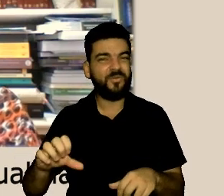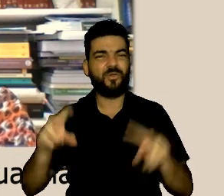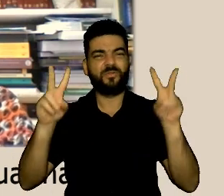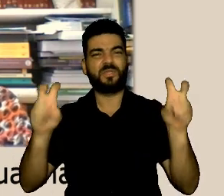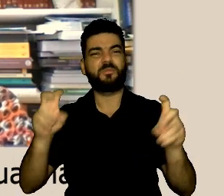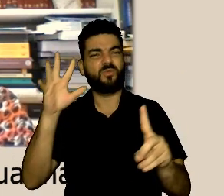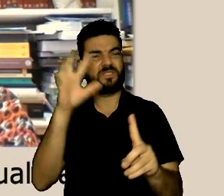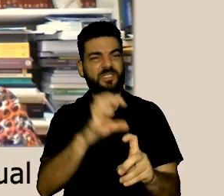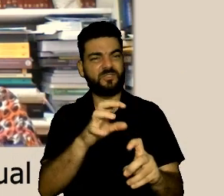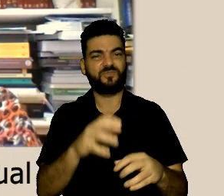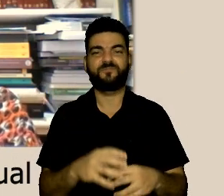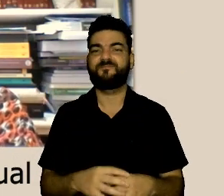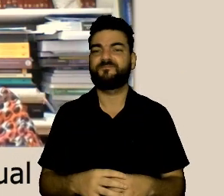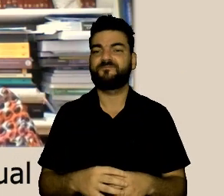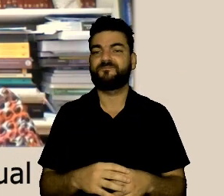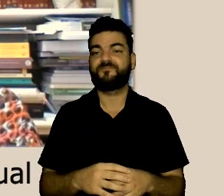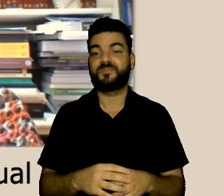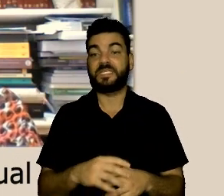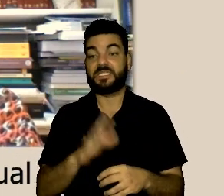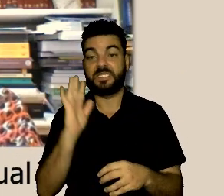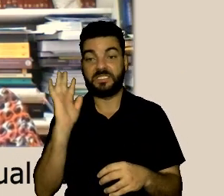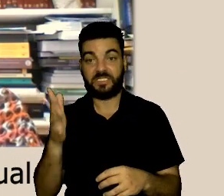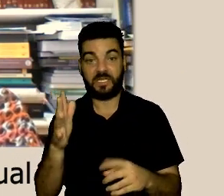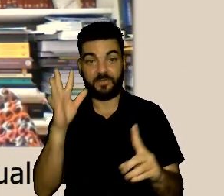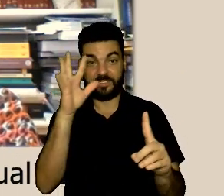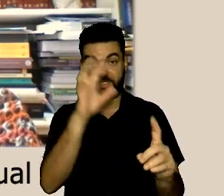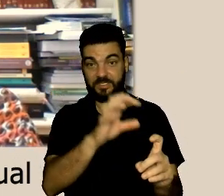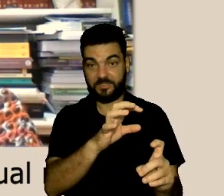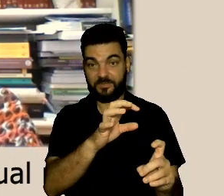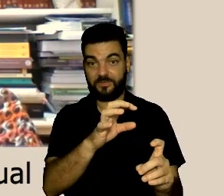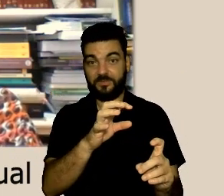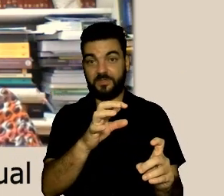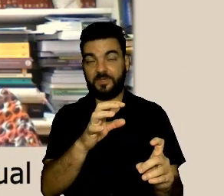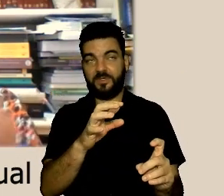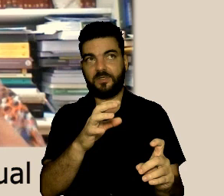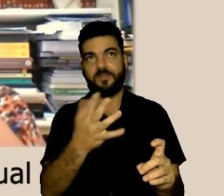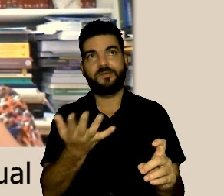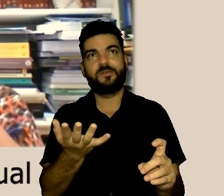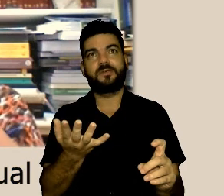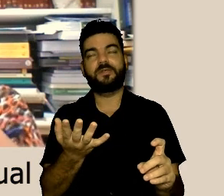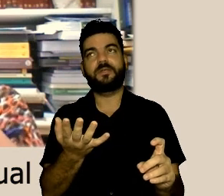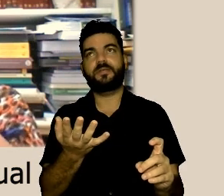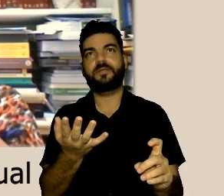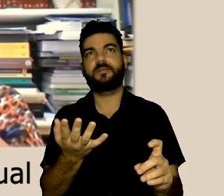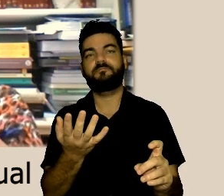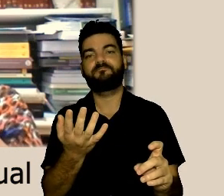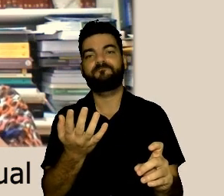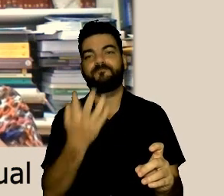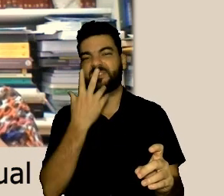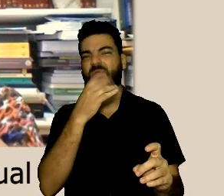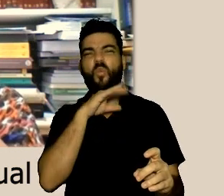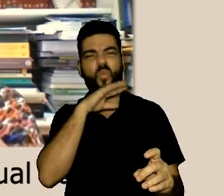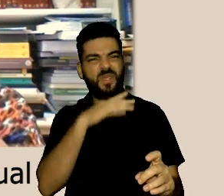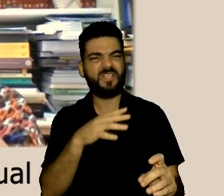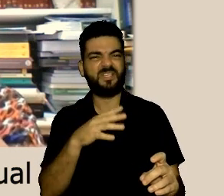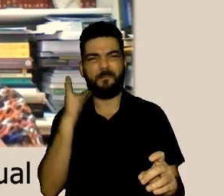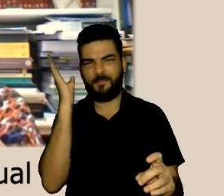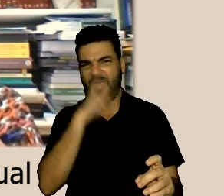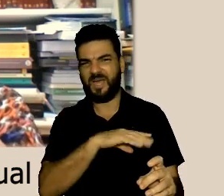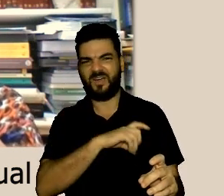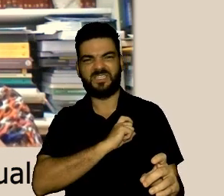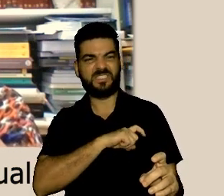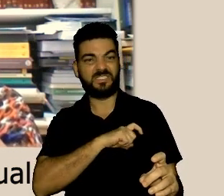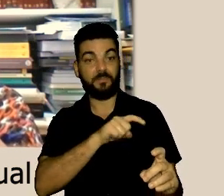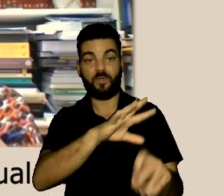revitimização principalmente nas questões do assédio porque o assédio ele é do